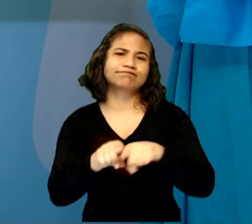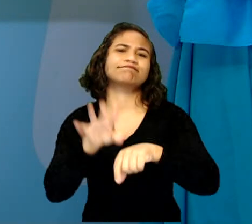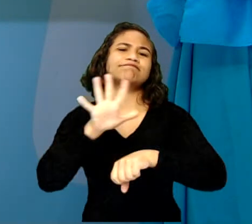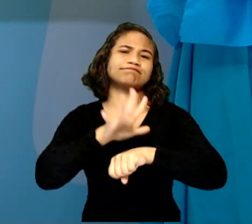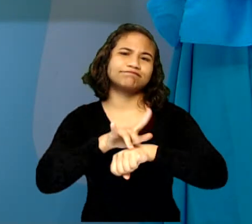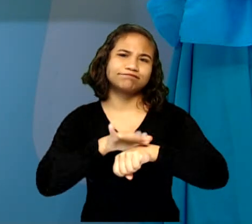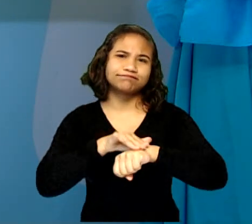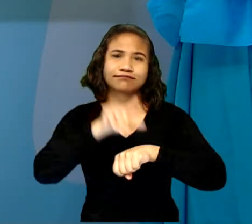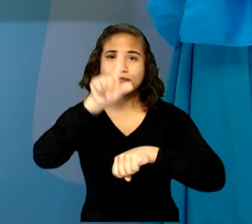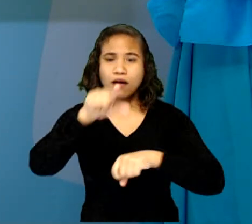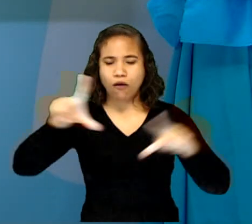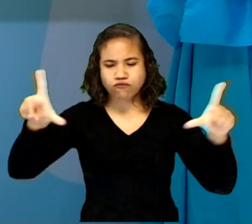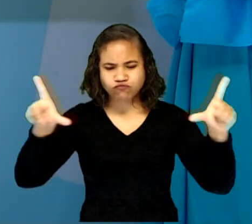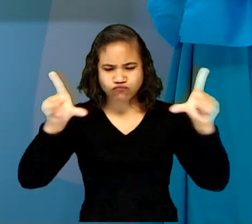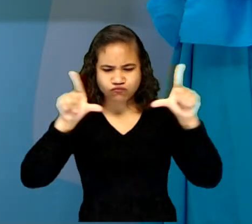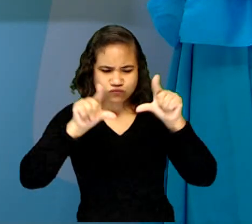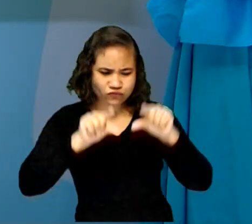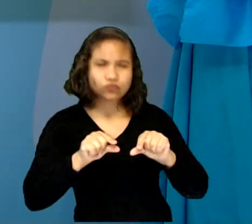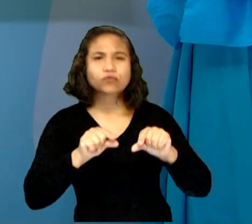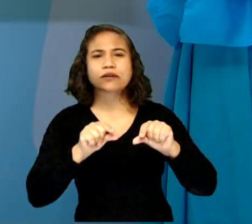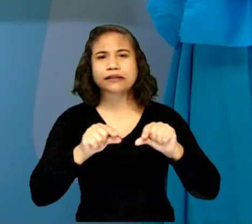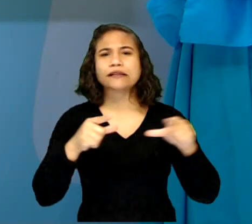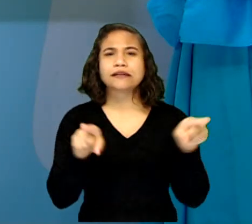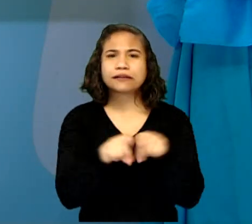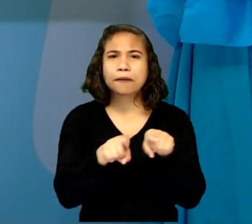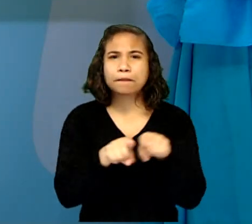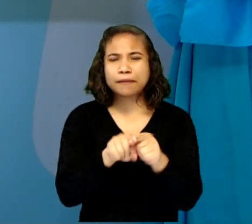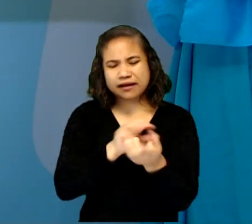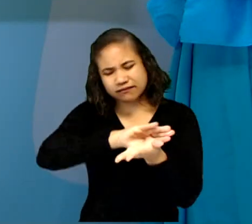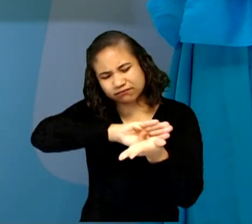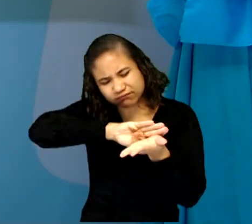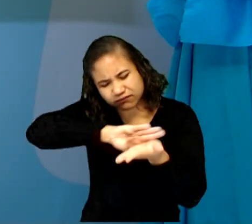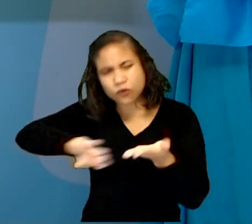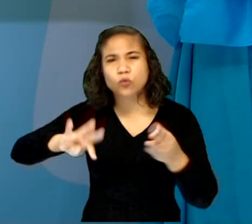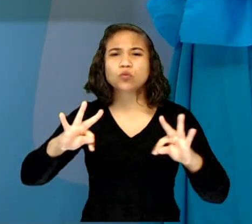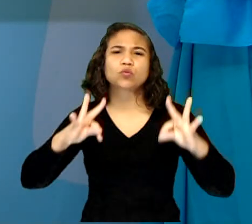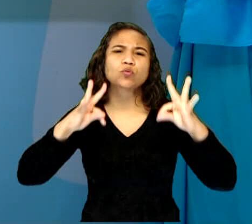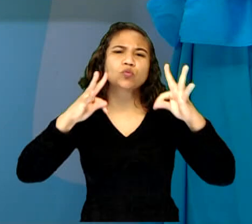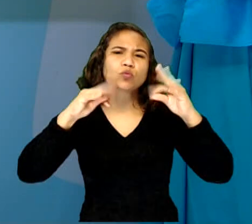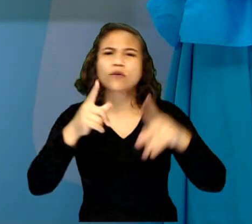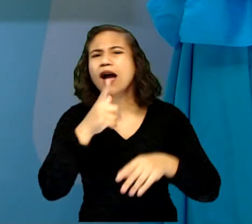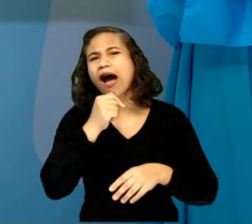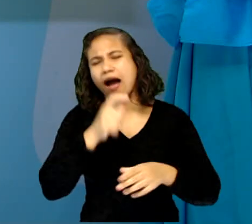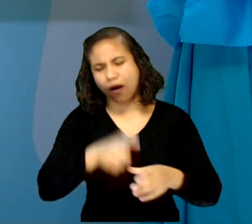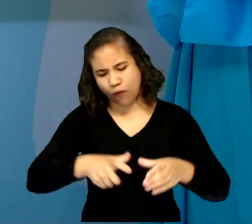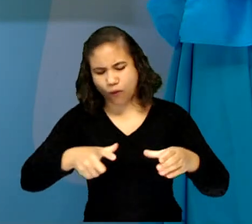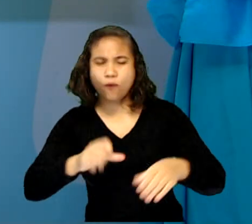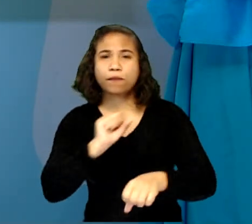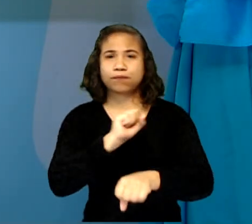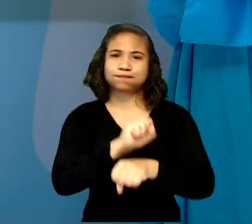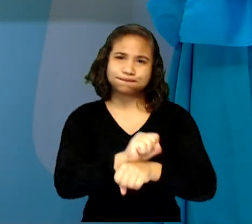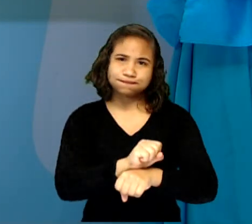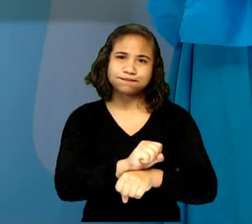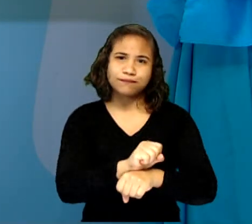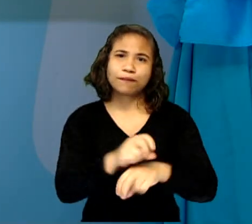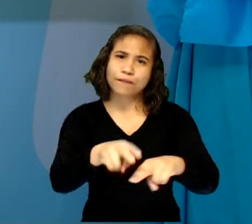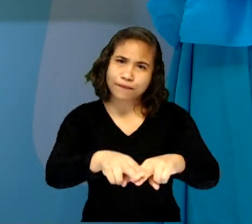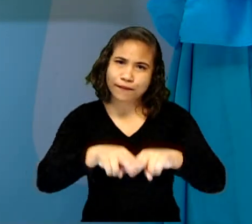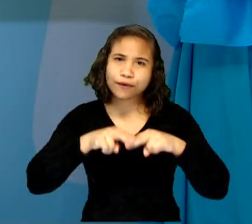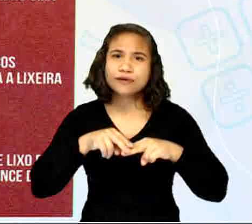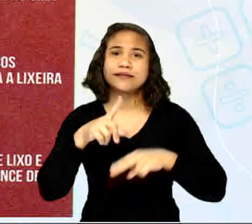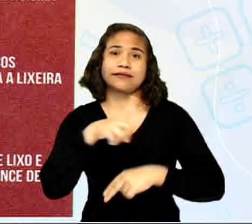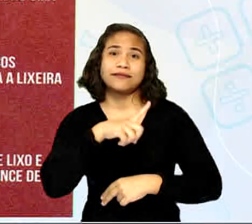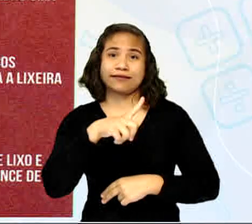é diminuir, né, e até eliminar totalmente os criadouros do mosquito. Por isso que,